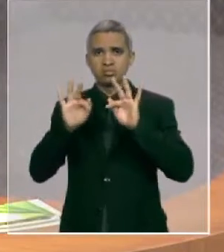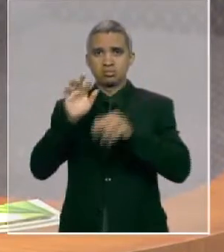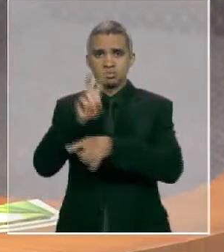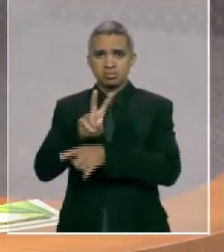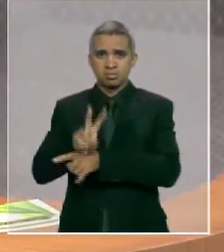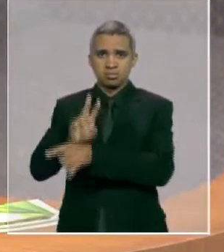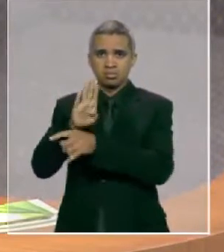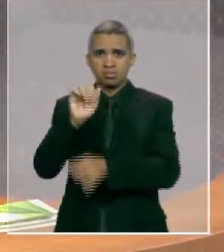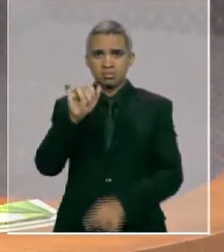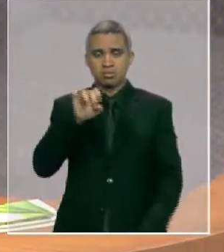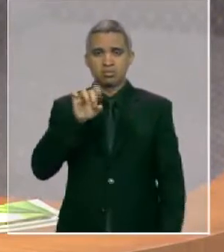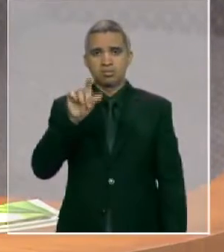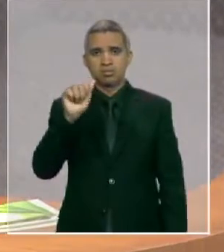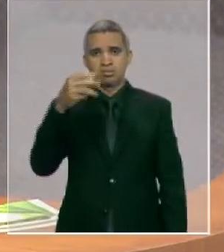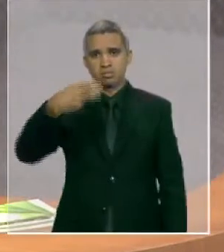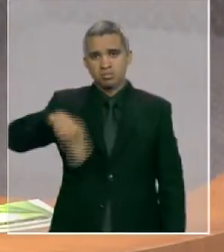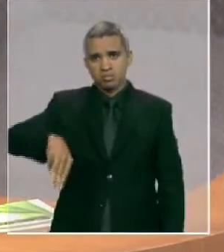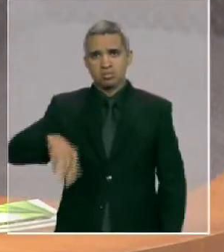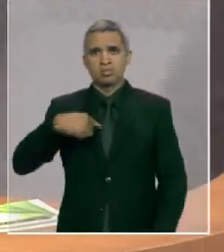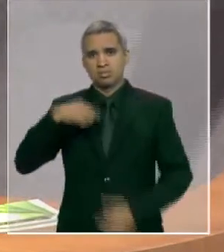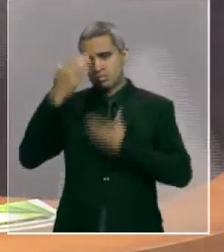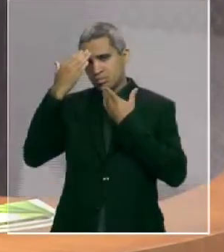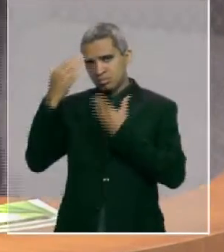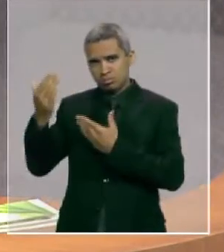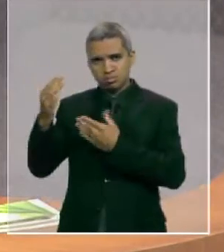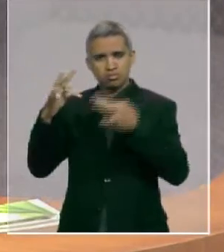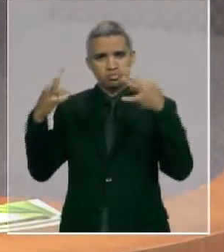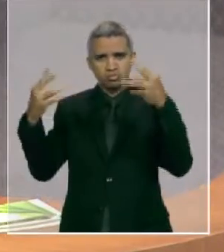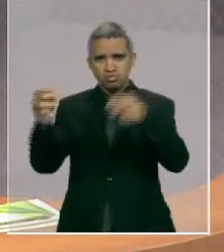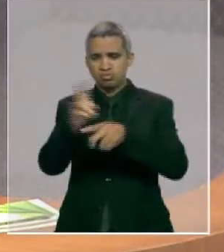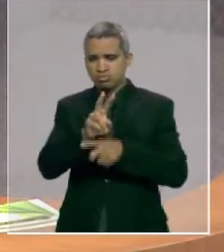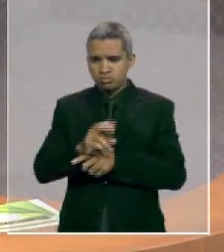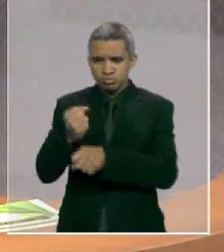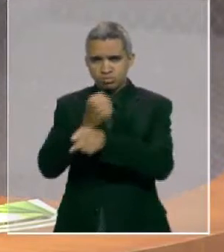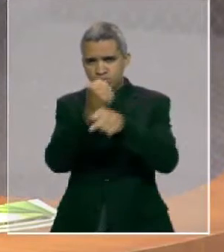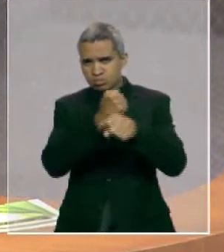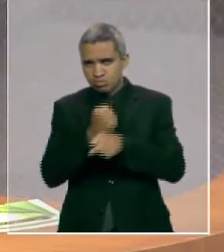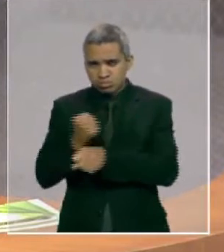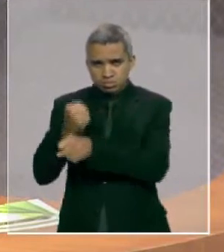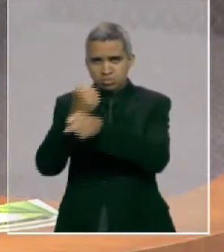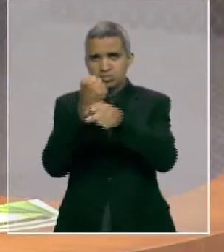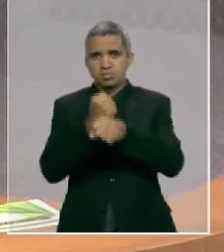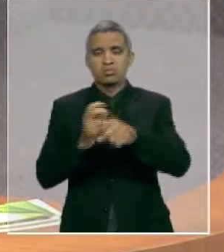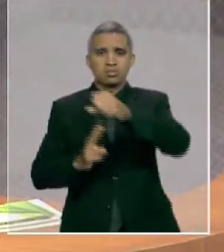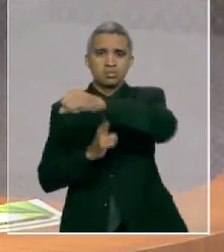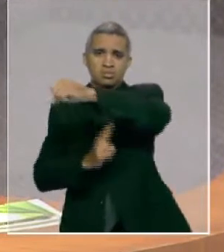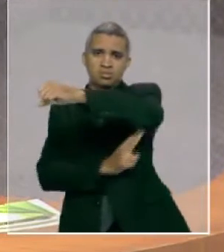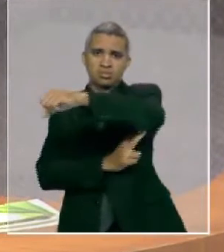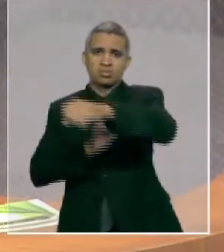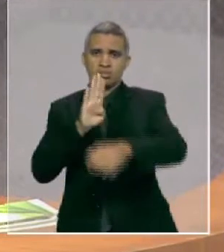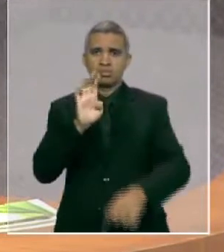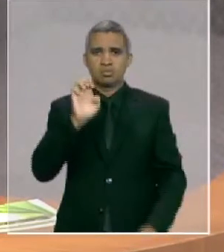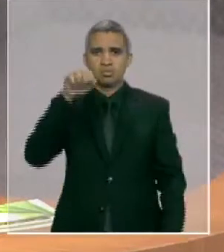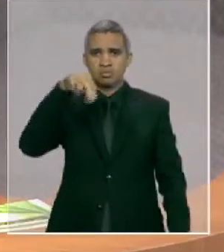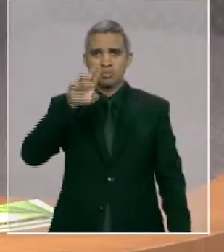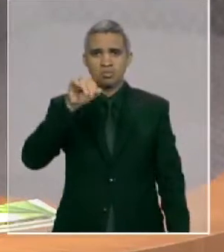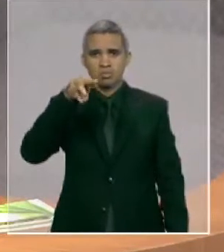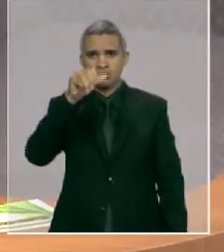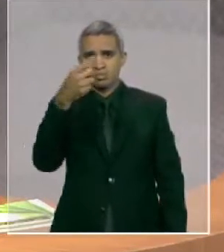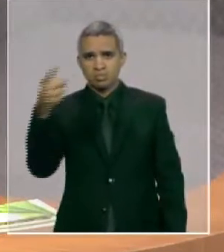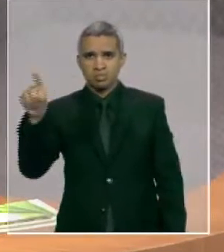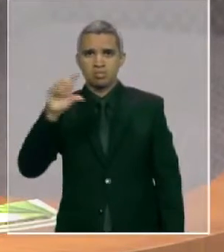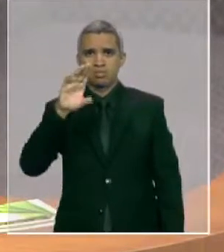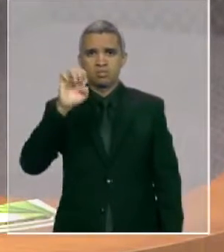gestão de vossa excelência já executou, autorizou em nossa micro-região. A saber, Ponte Bequimão Central, conclusão do Hospital